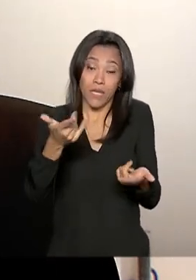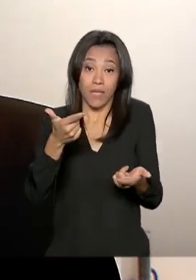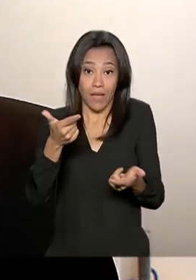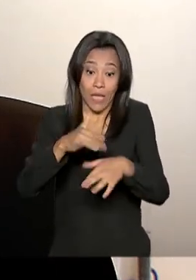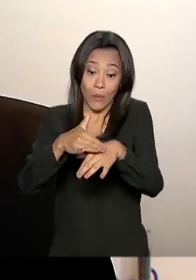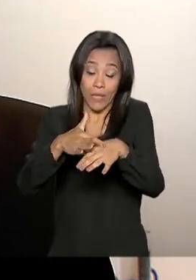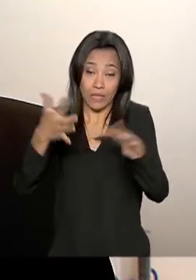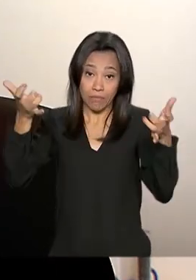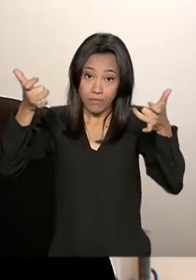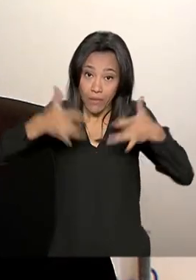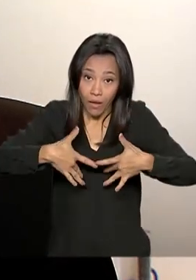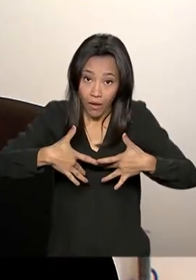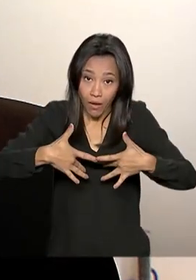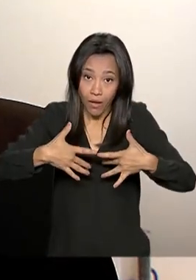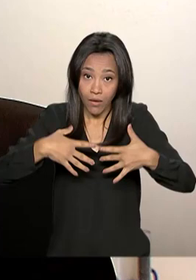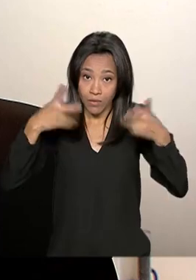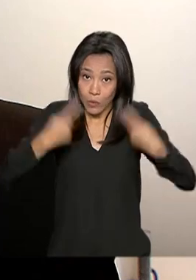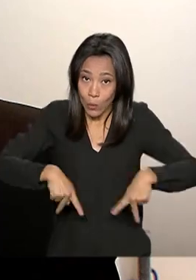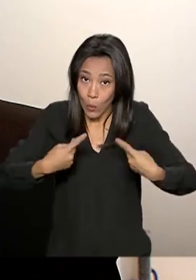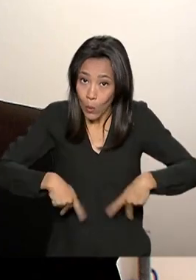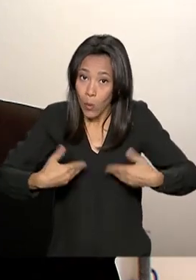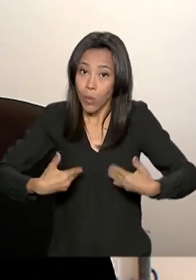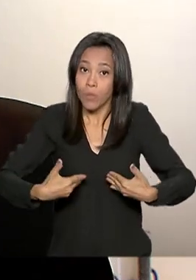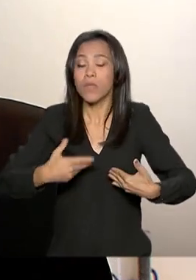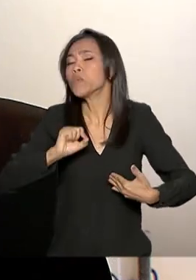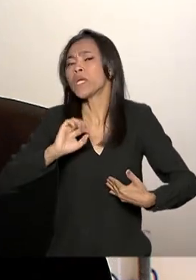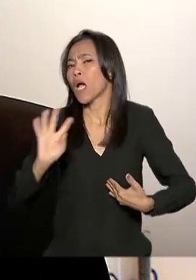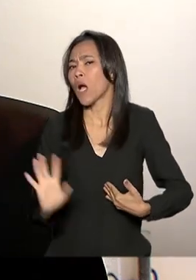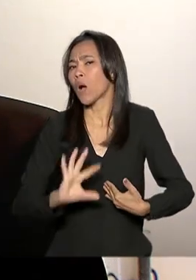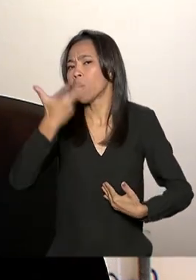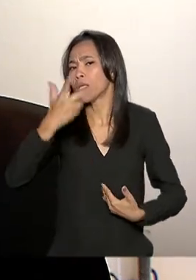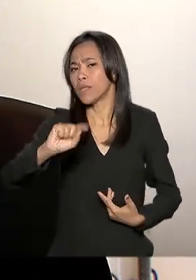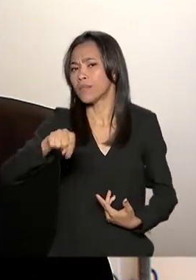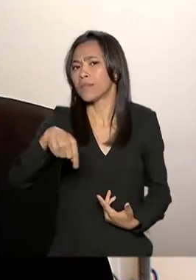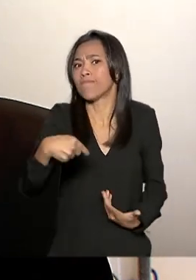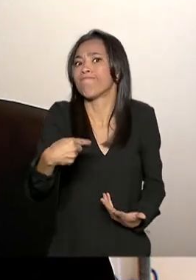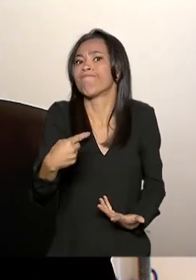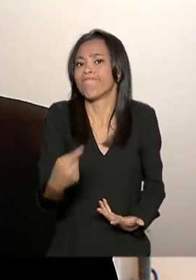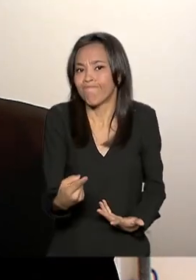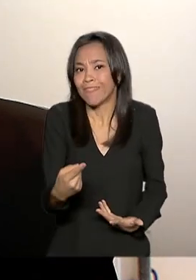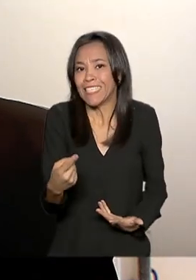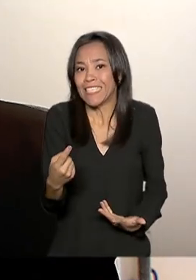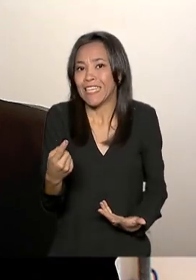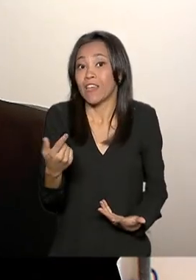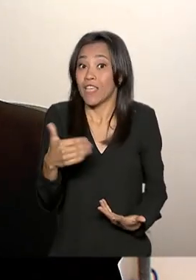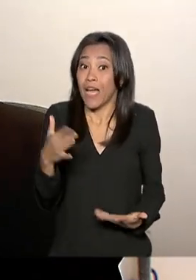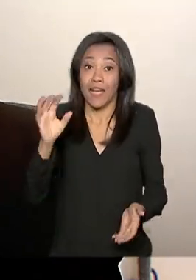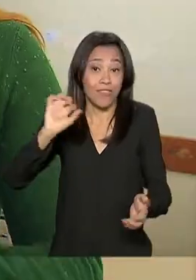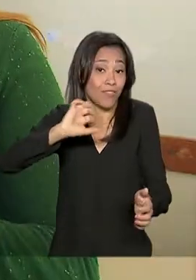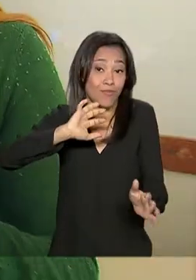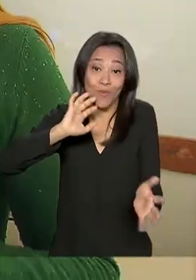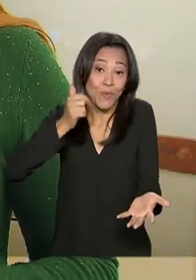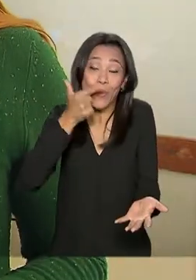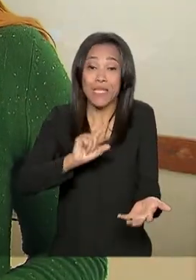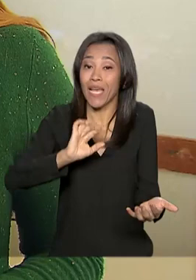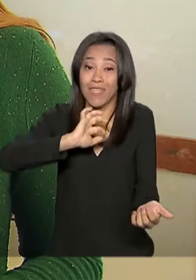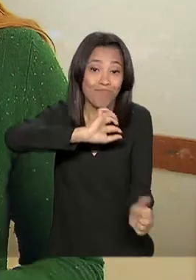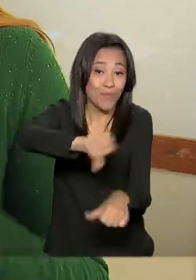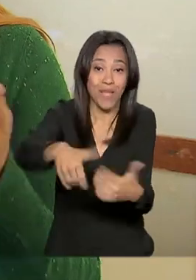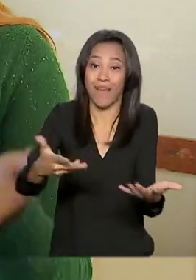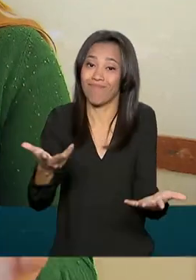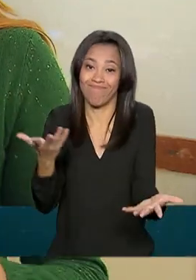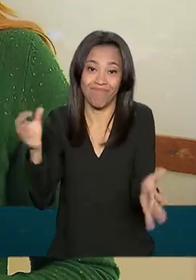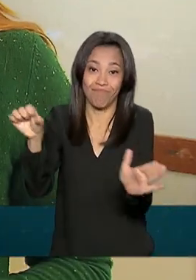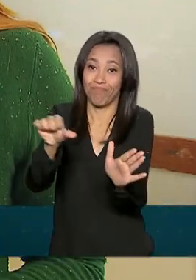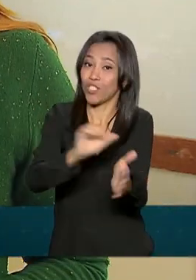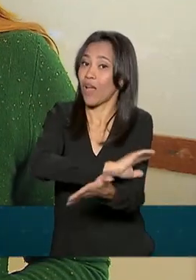e muitas dessas doenças, elas se instalam e o que acontece até iniciar o tratamento já é irreversível. O exame não oferece